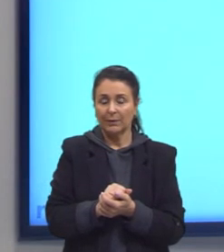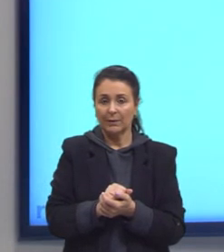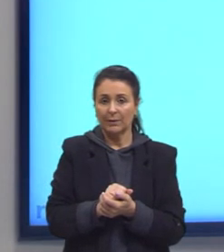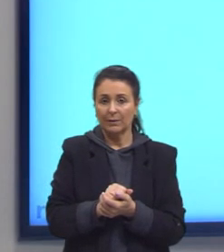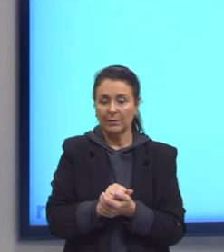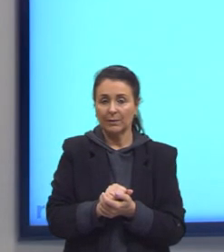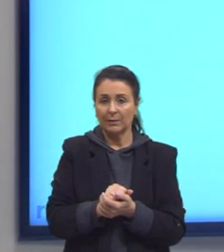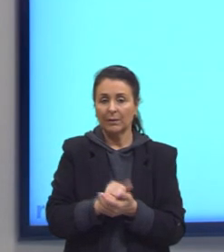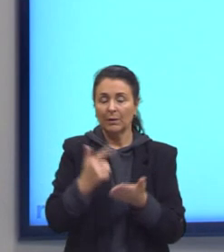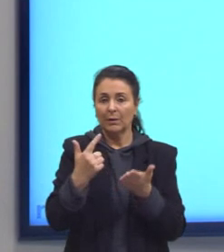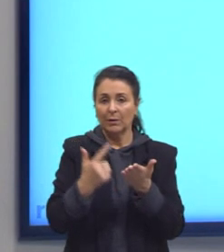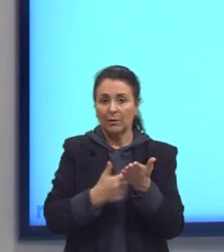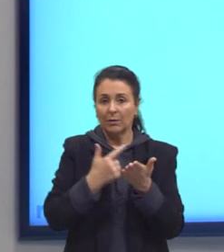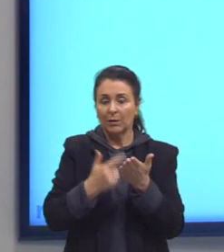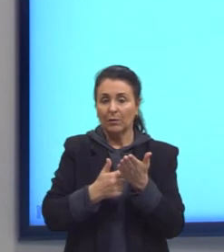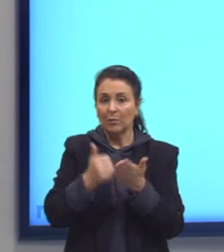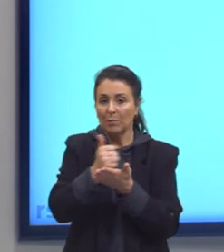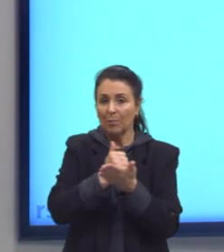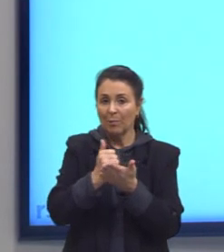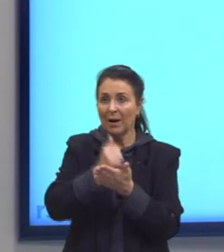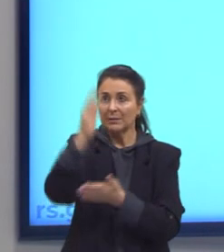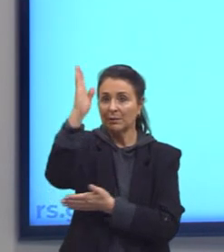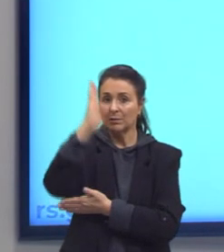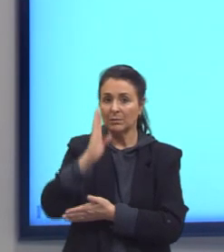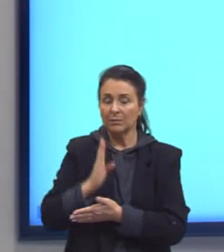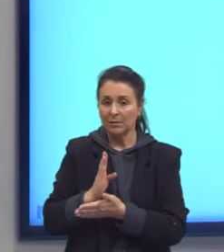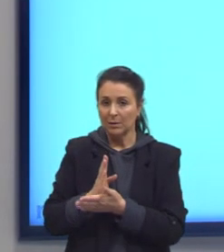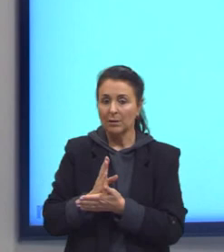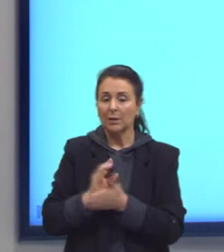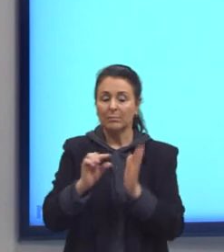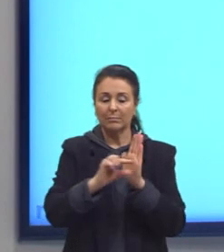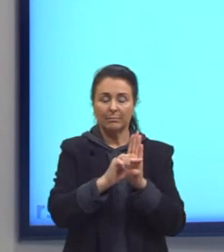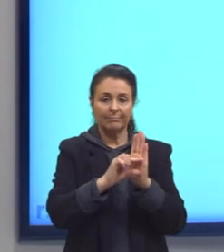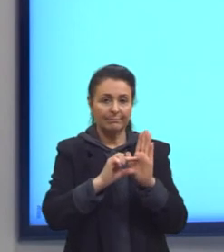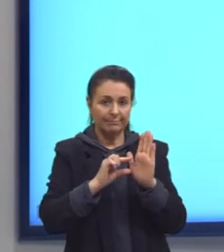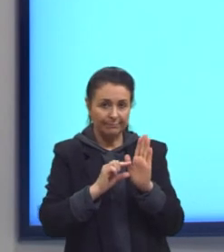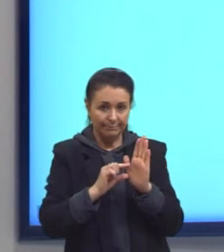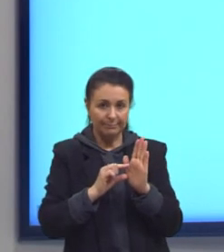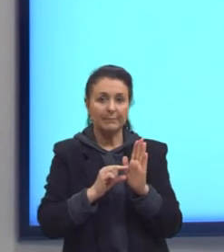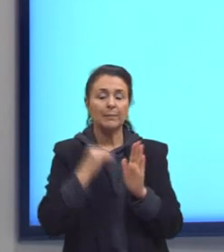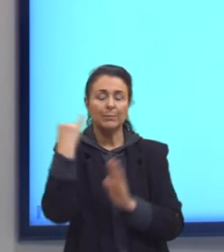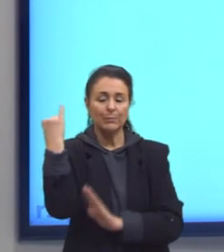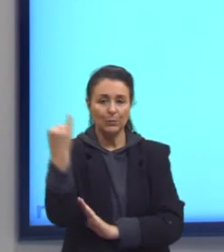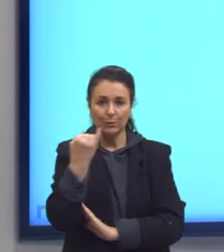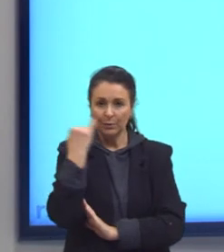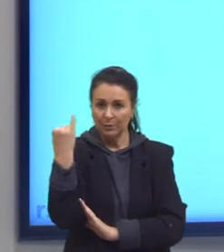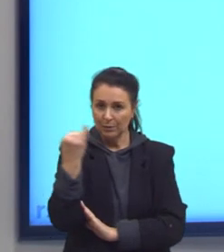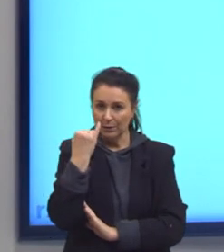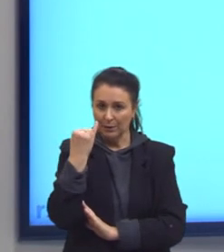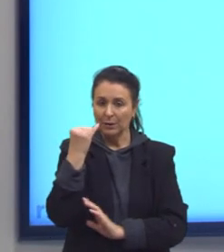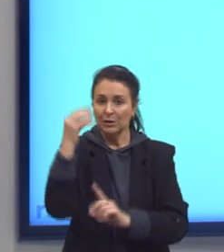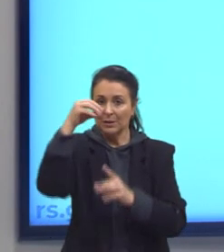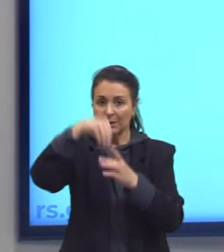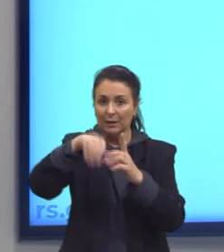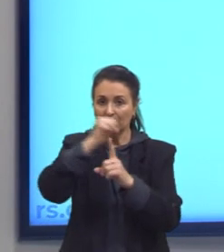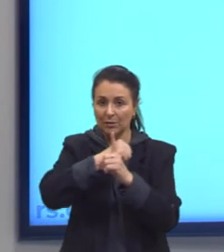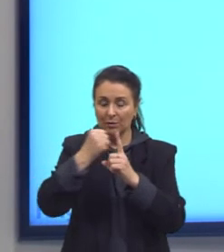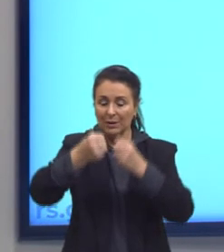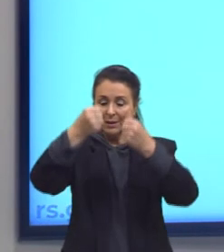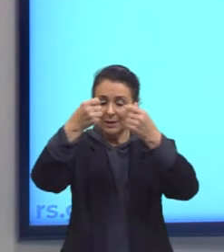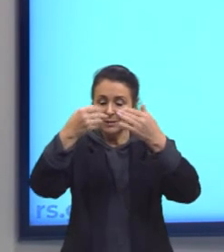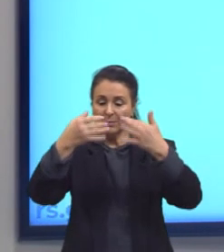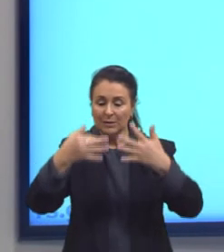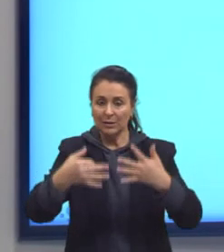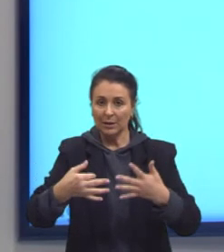Do livro Raiz do Brasil, é uma das obras sociológicas mais cativantes do Brasil e que melhor explica nossa